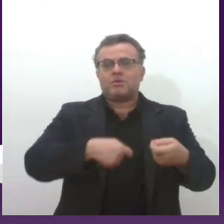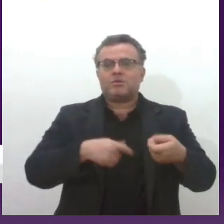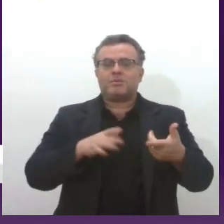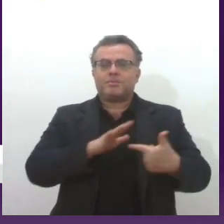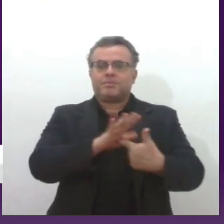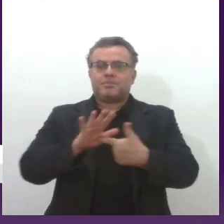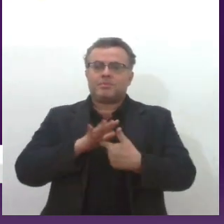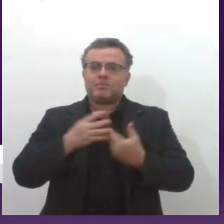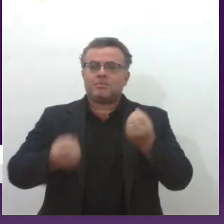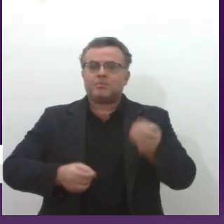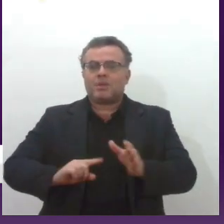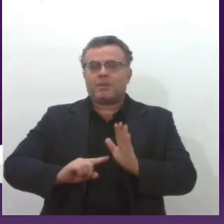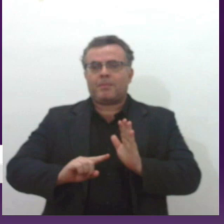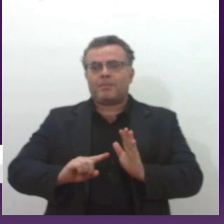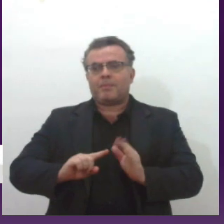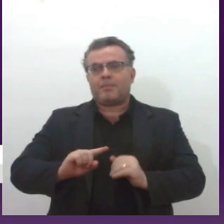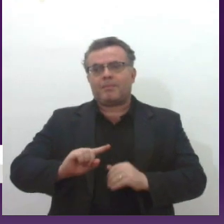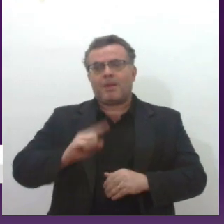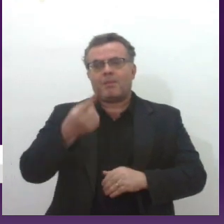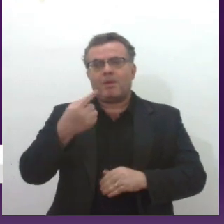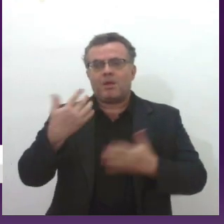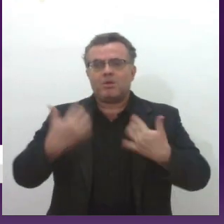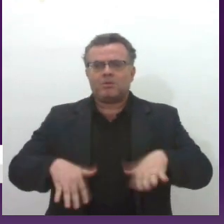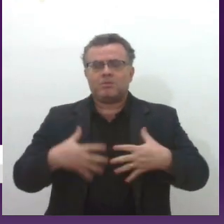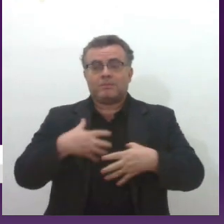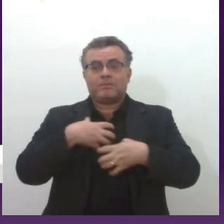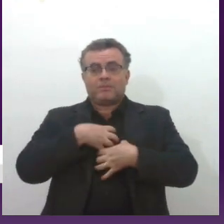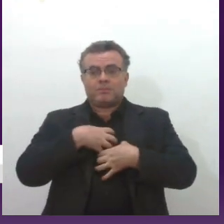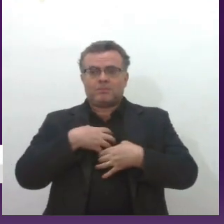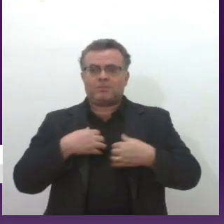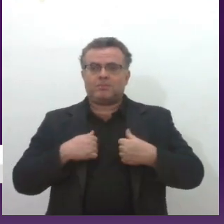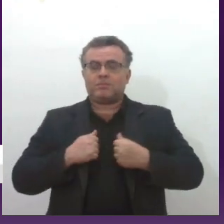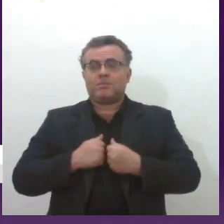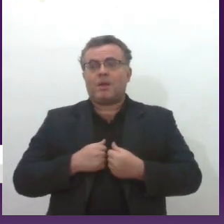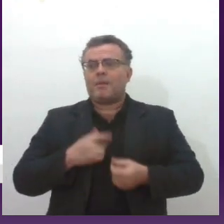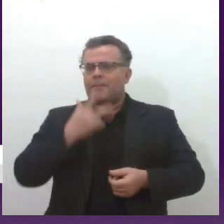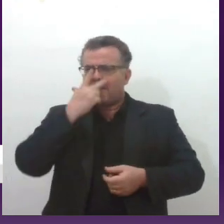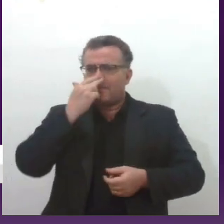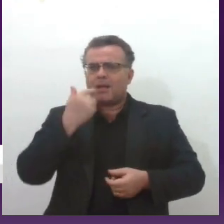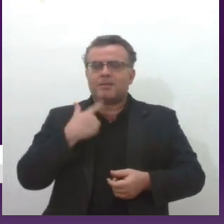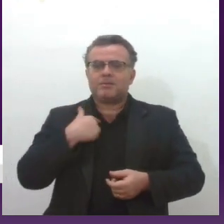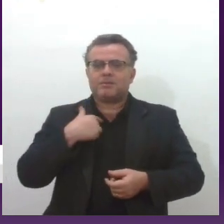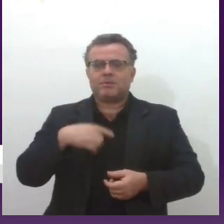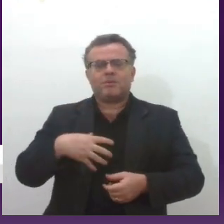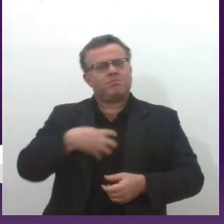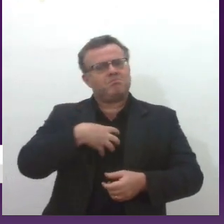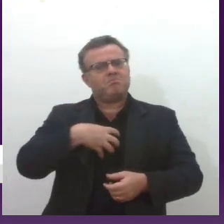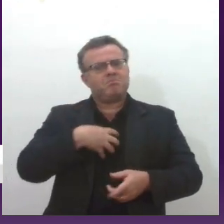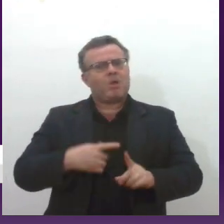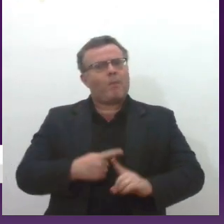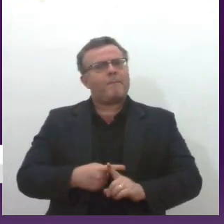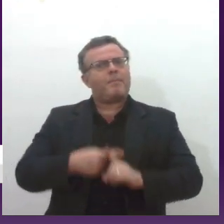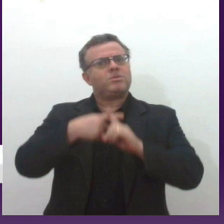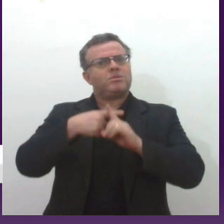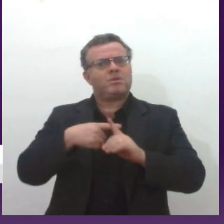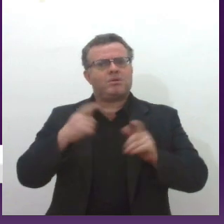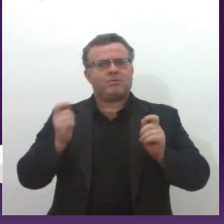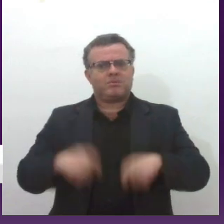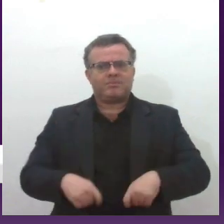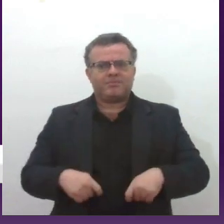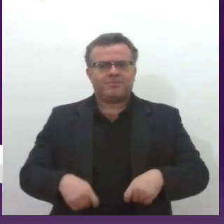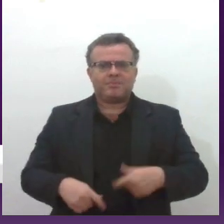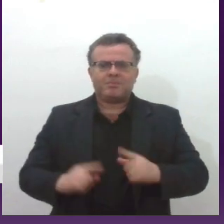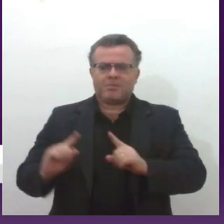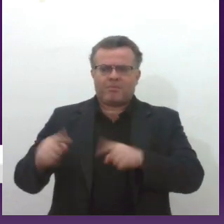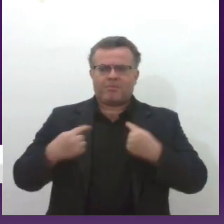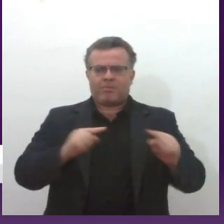o primeiro, vamos dizer assim, o primeiro descontentamento, e eu levei aquilo ali como se fosse para um lado positivo também, eu disse, eu não vou deixar mais ninguém